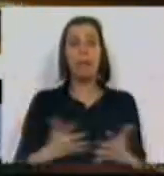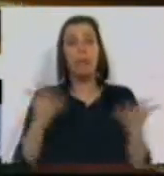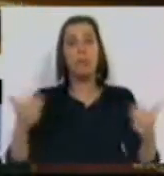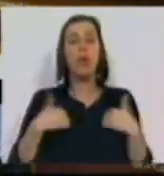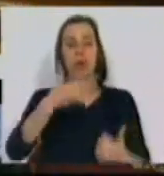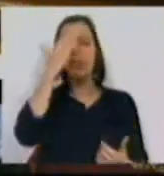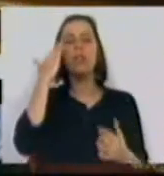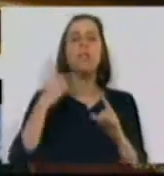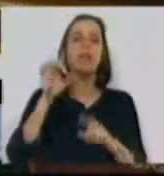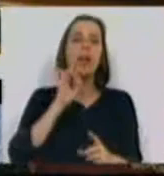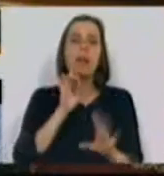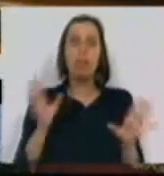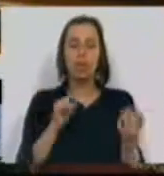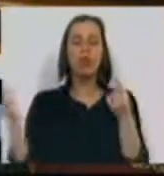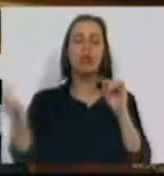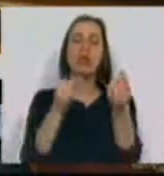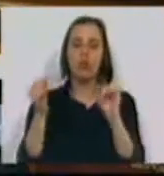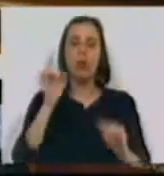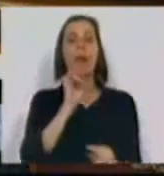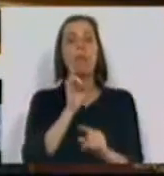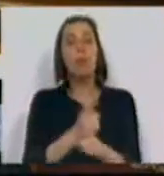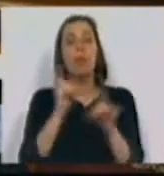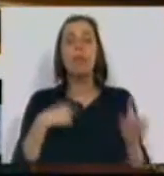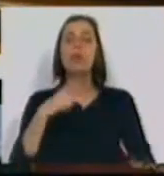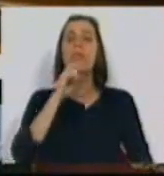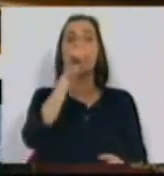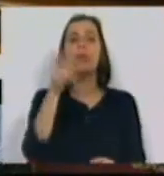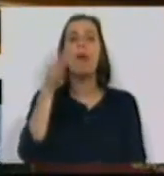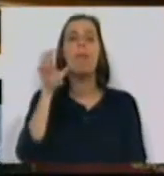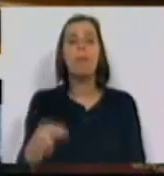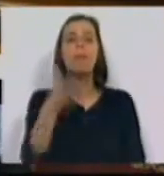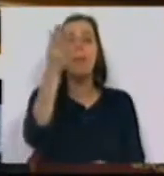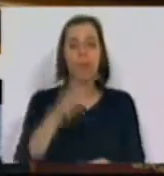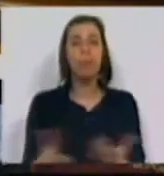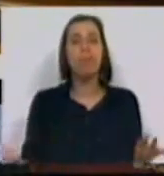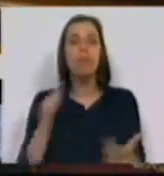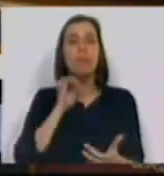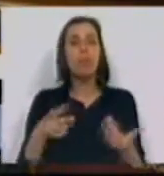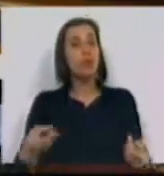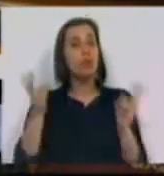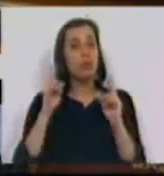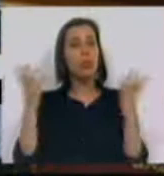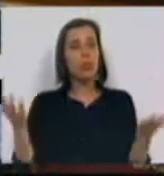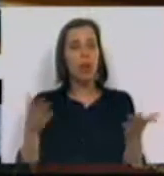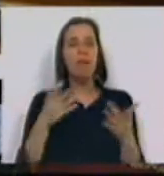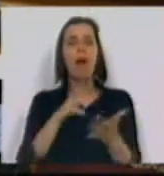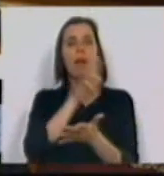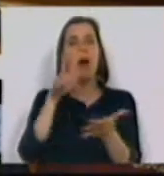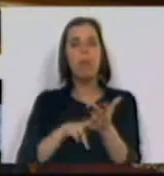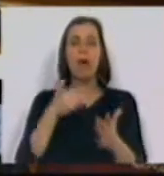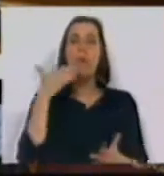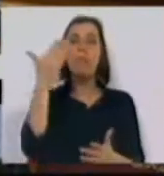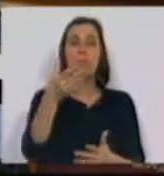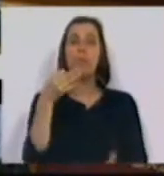Portanto, nós entendemos que é importante discutir isto e por isso perguntamos ao Partido Comunista Português se está disponível para viabilizar o